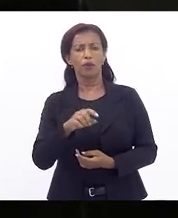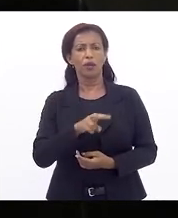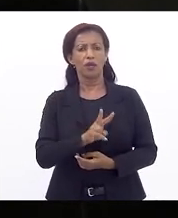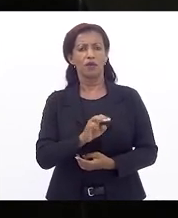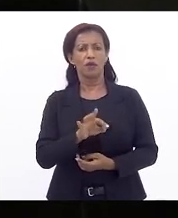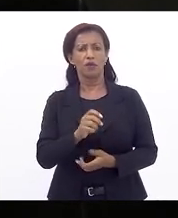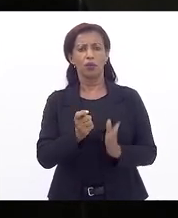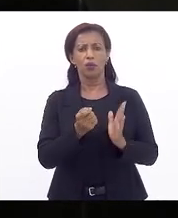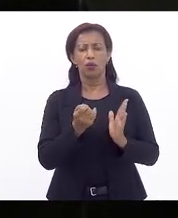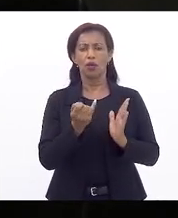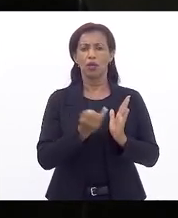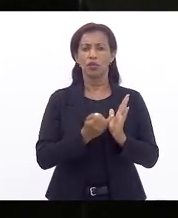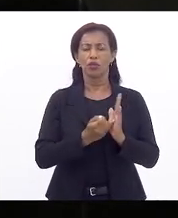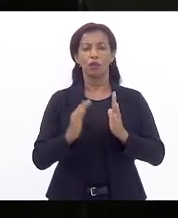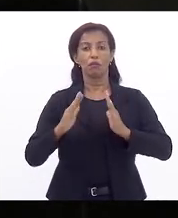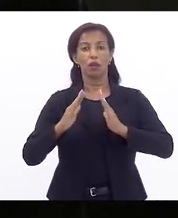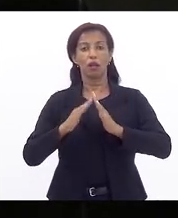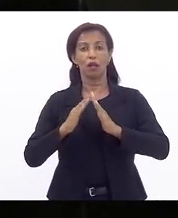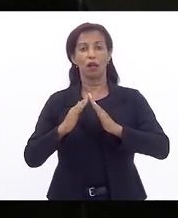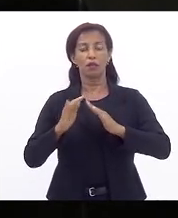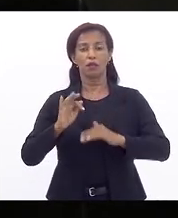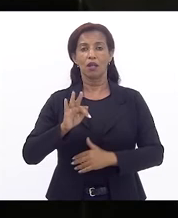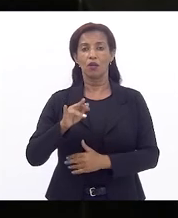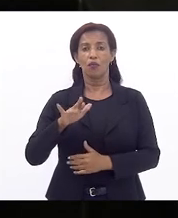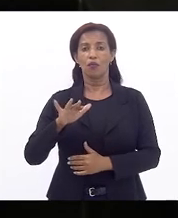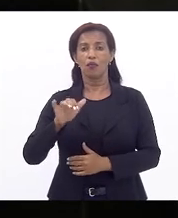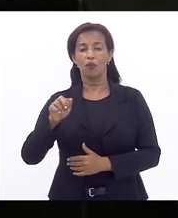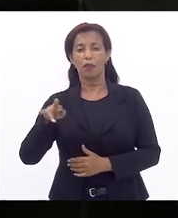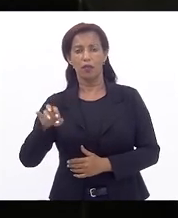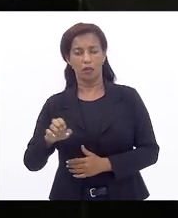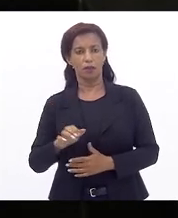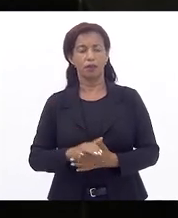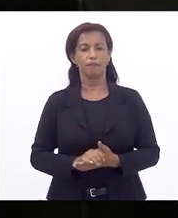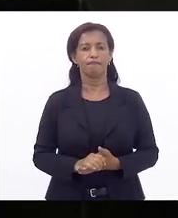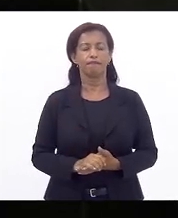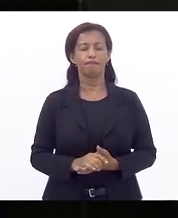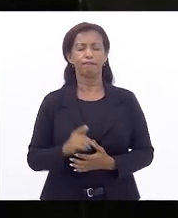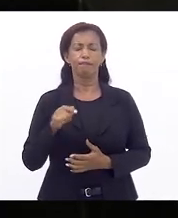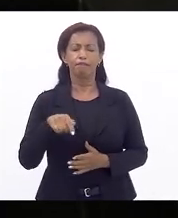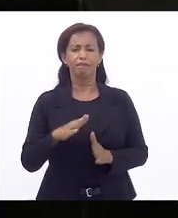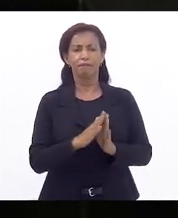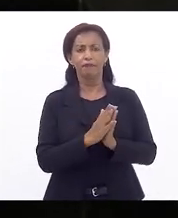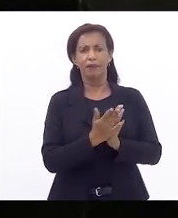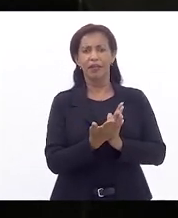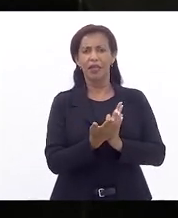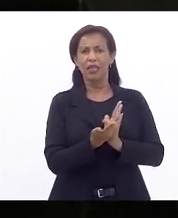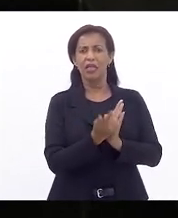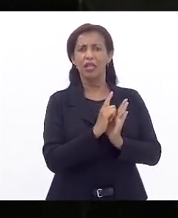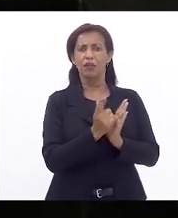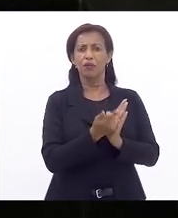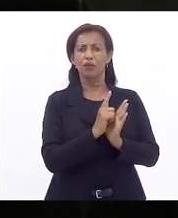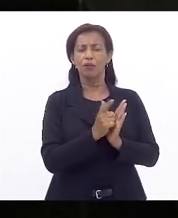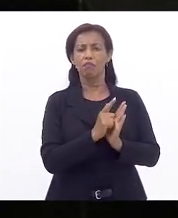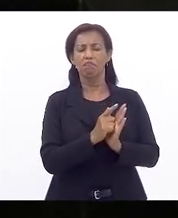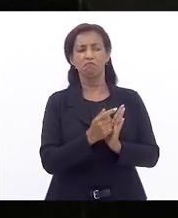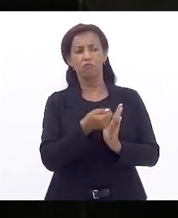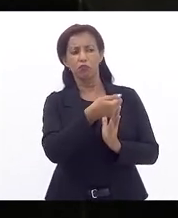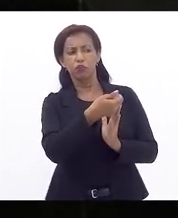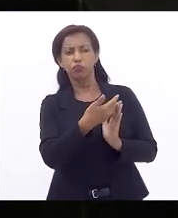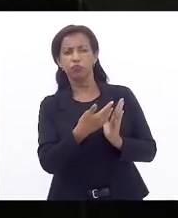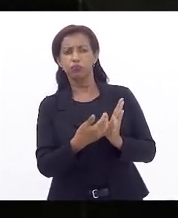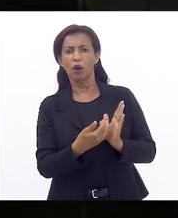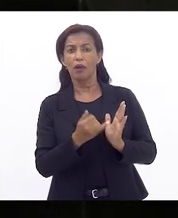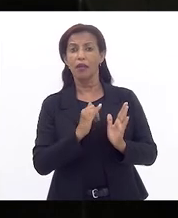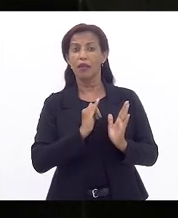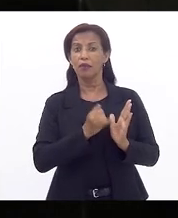editado pela Casa Fluminense e pela Fundação Heinrich Ball. Este livro dá conta, entre outras